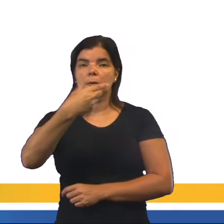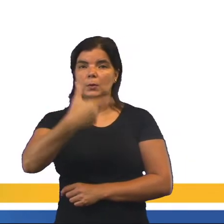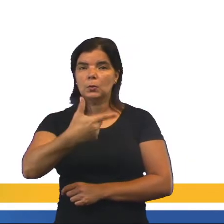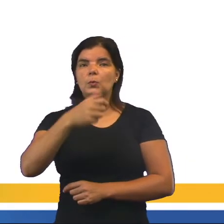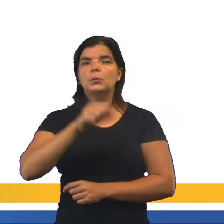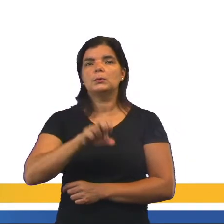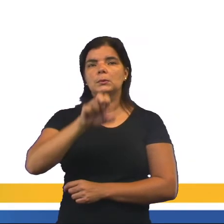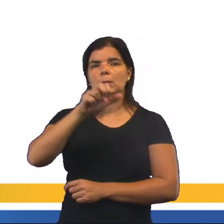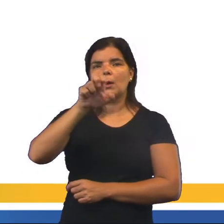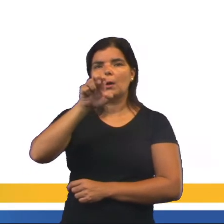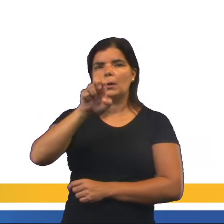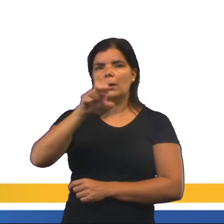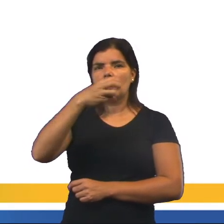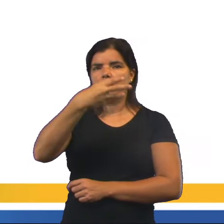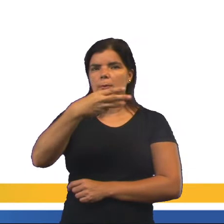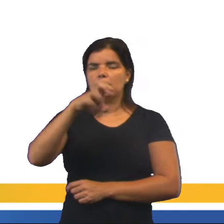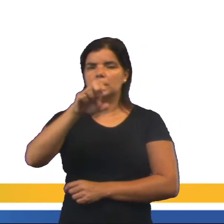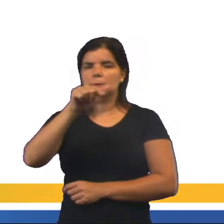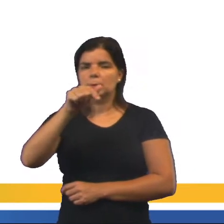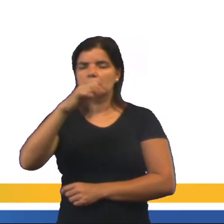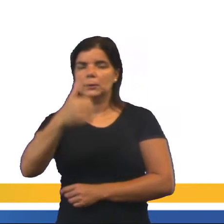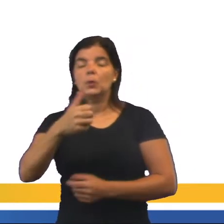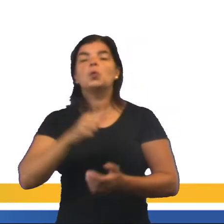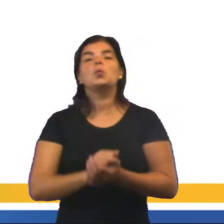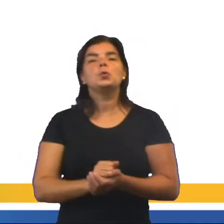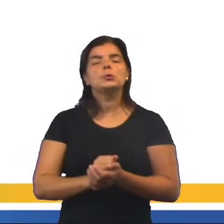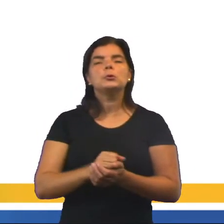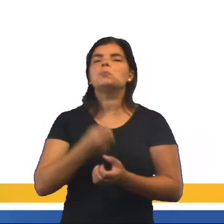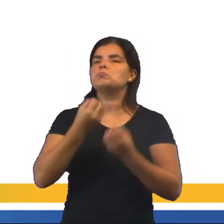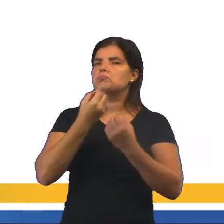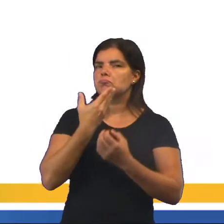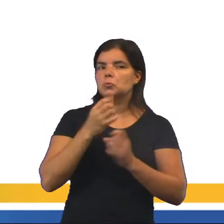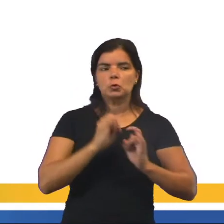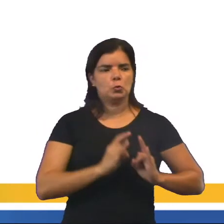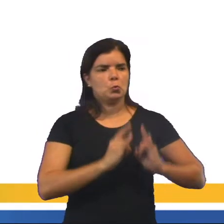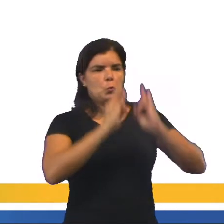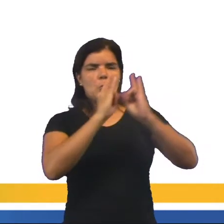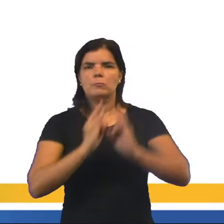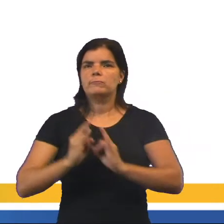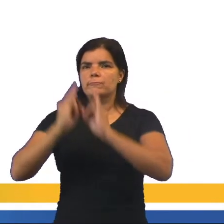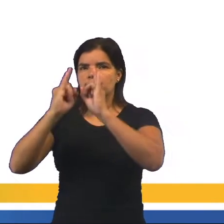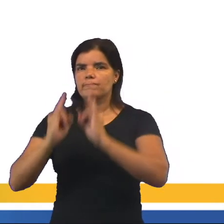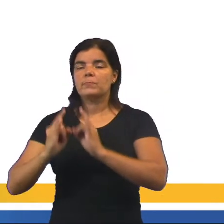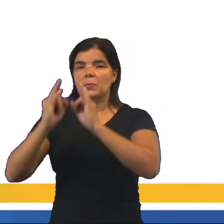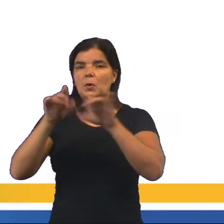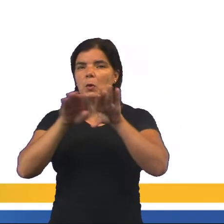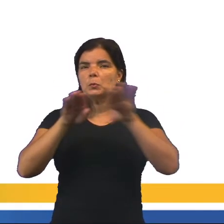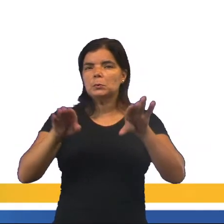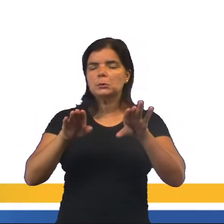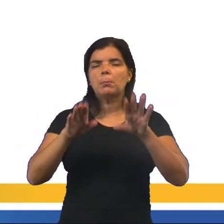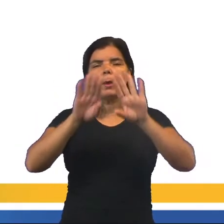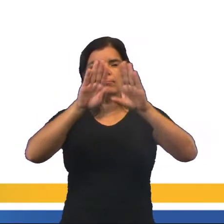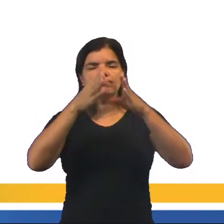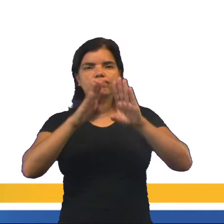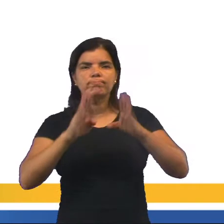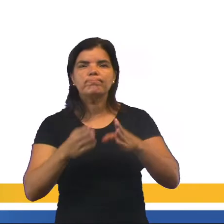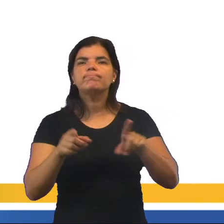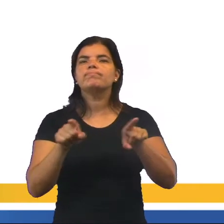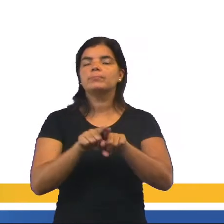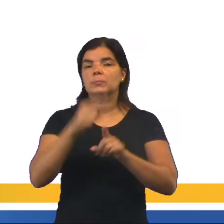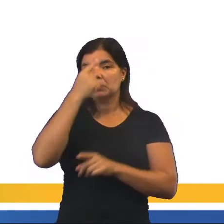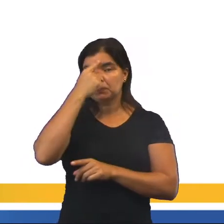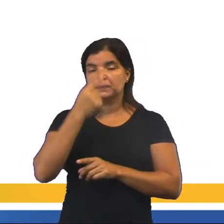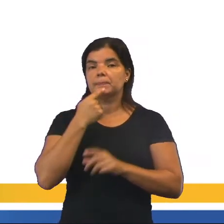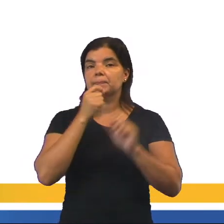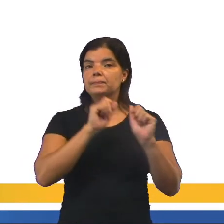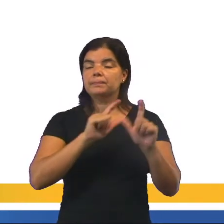arquitetônico, com sua enorme cúpula apoiada em colunas e terminam em capteis ricamente trabalhados. Como aparece no